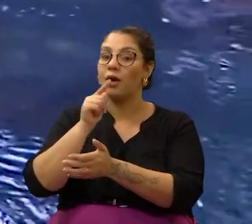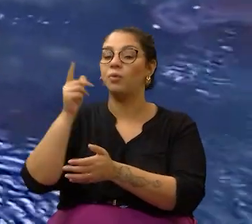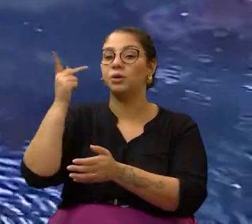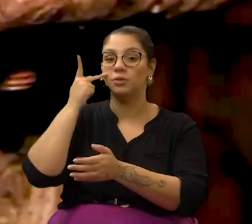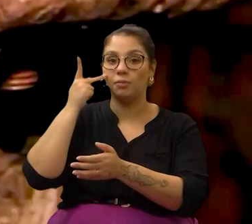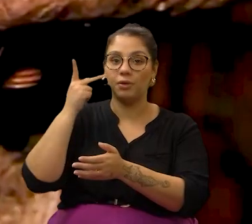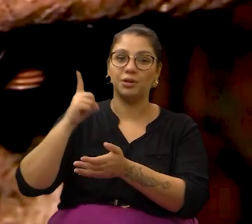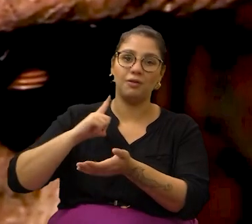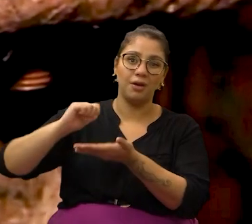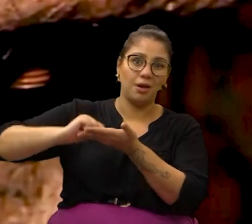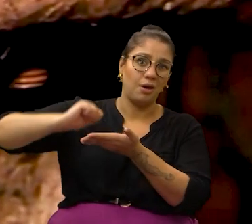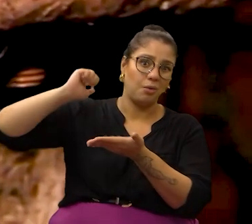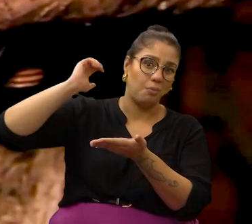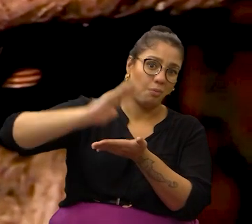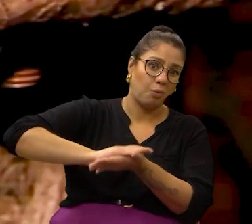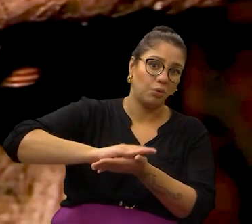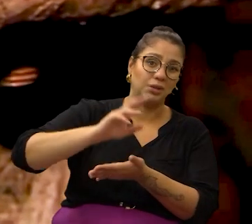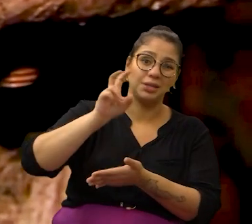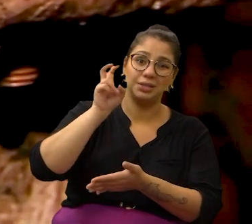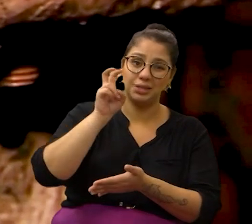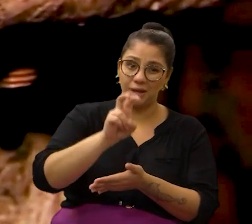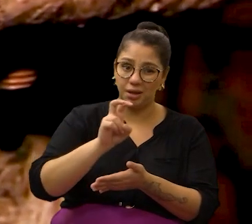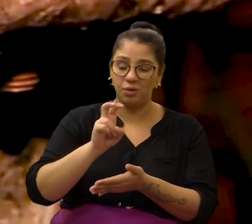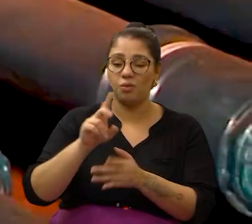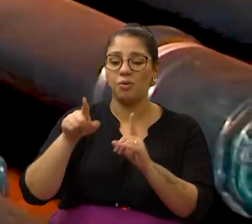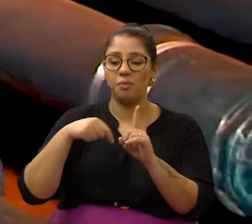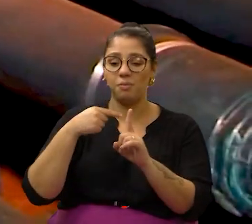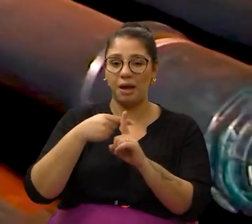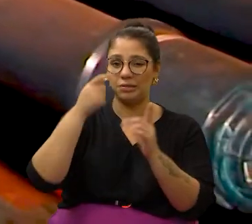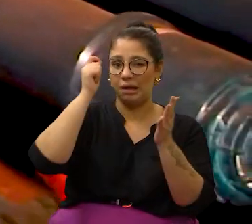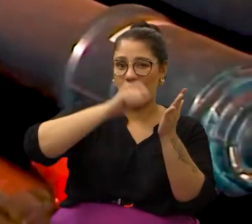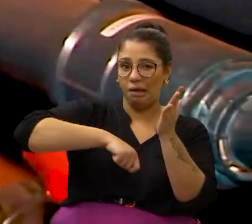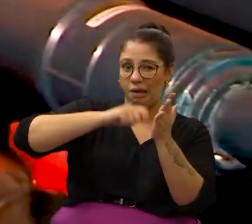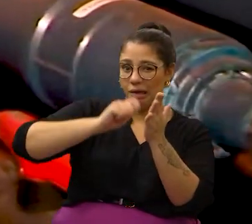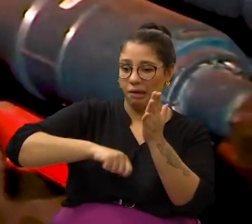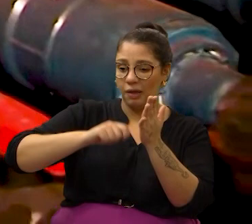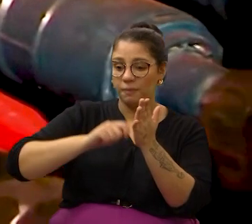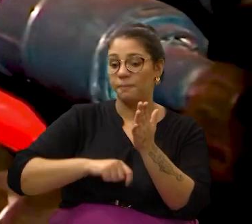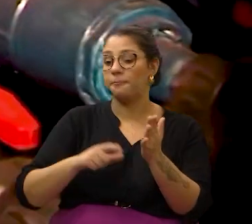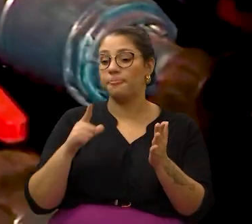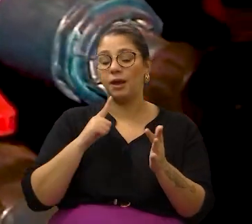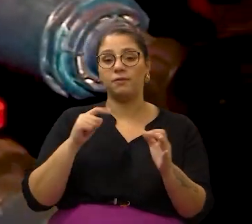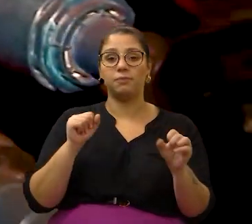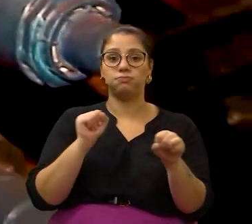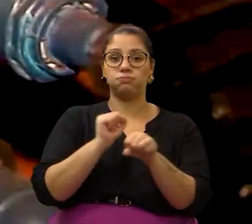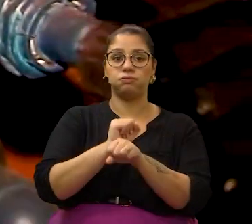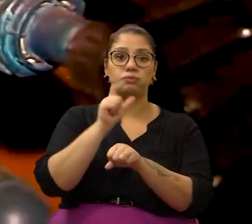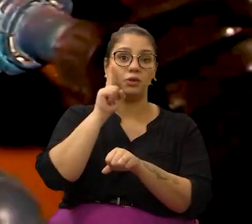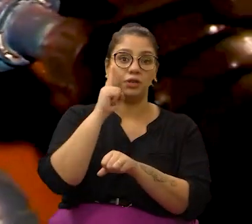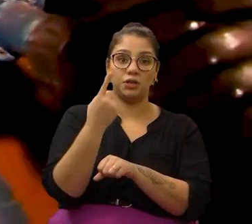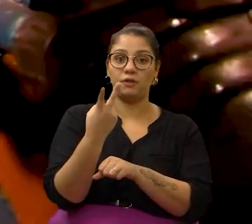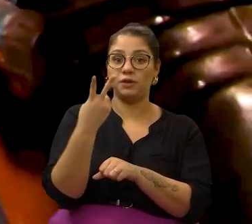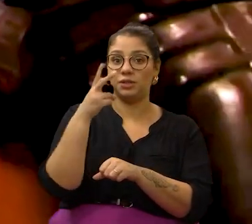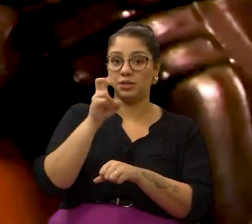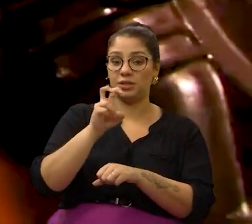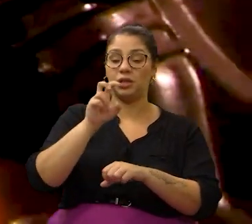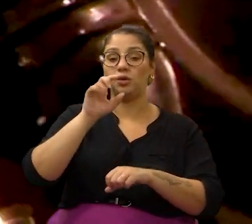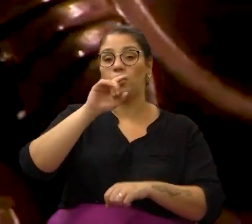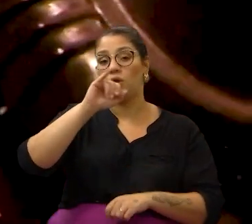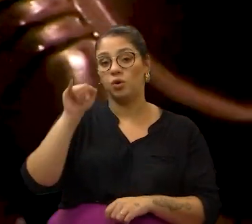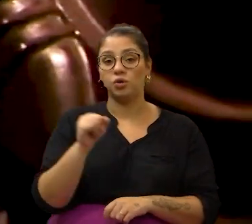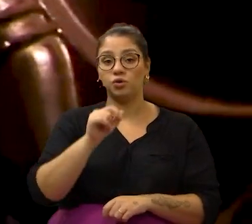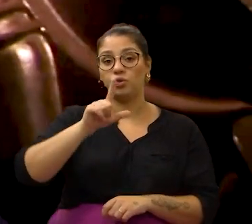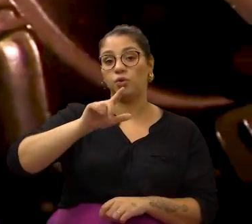penalidades de advertência e 5 multas, o que culminou na interdição no dia 25 de